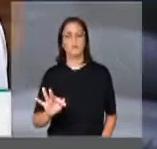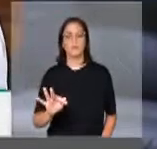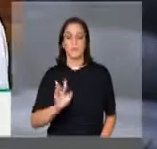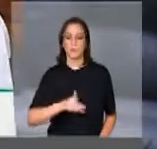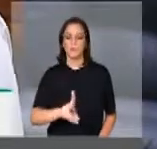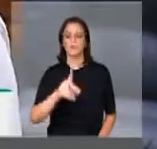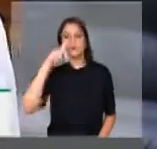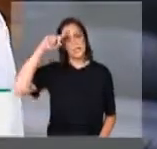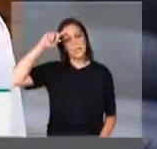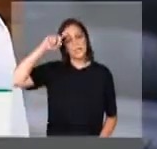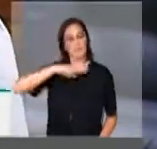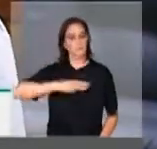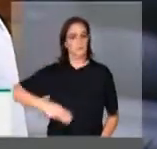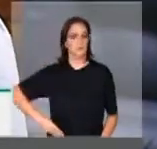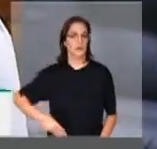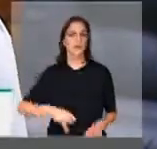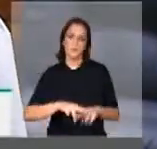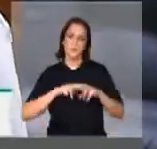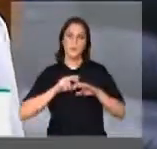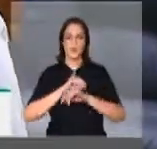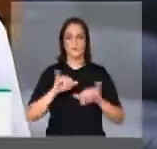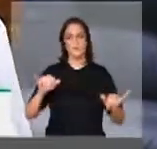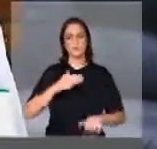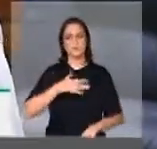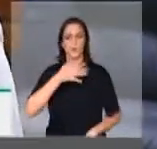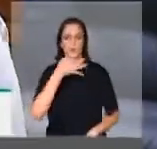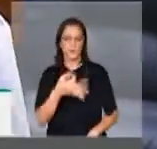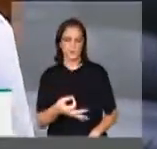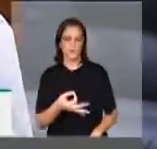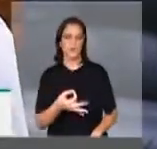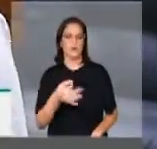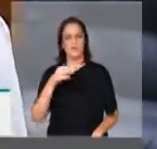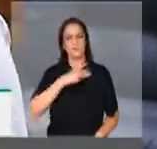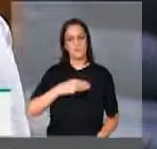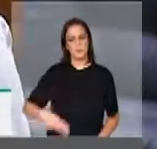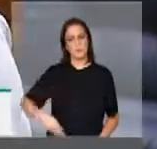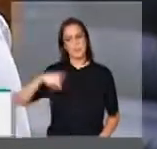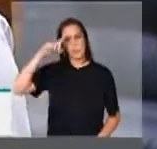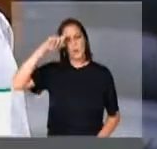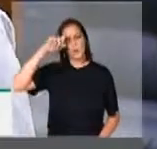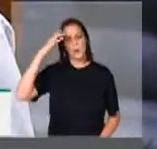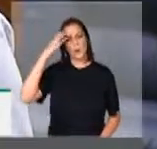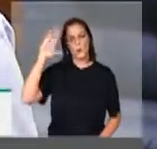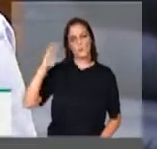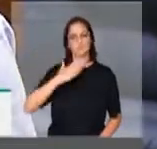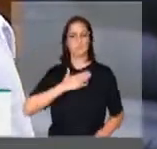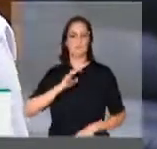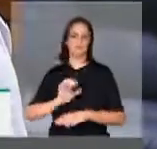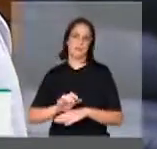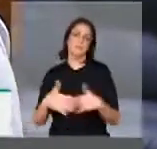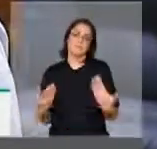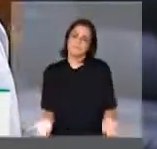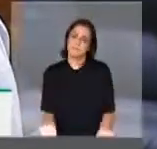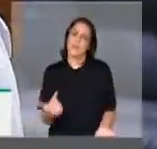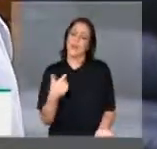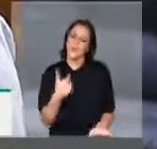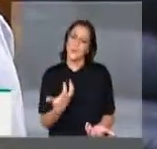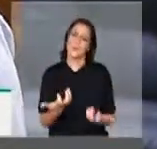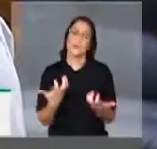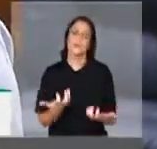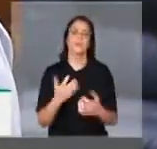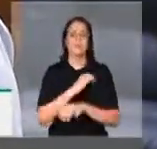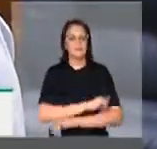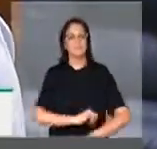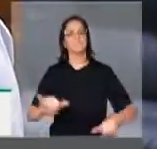o ministro Sérgio Moro, então reitero a minha posição nesse sentido, ministro Moro, lá de Curitiba, do meu estado, então faço questão